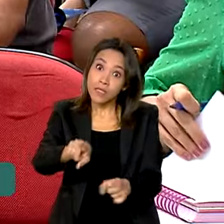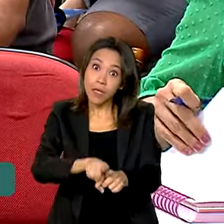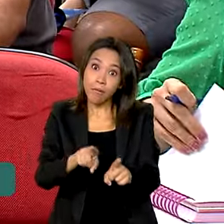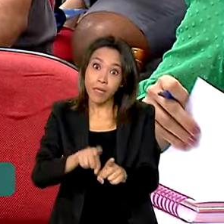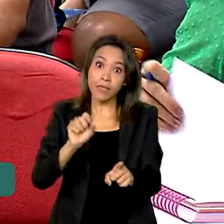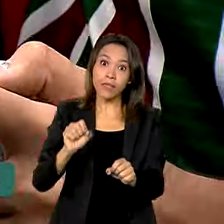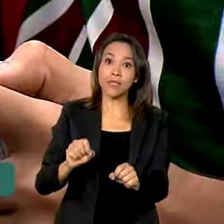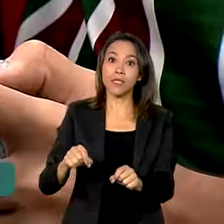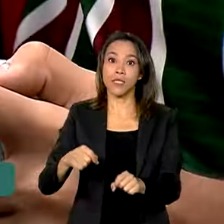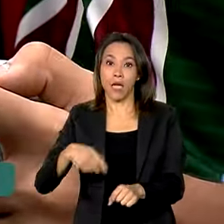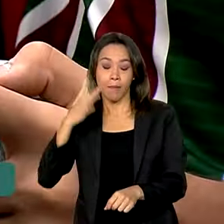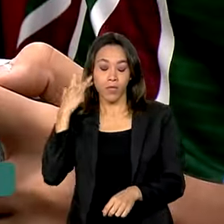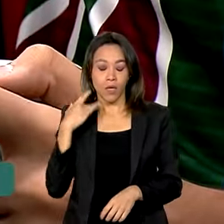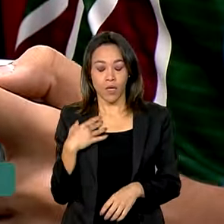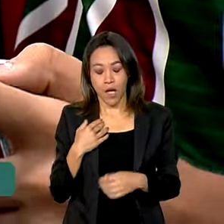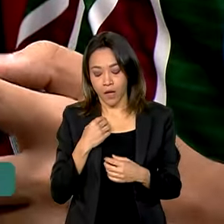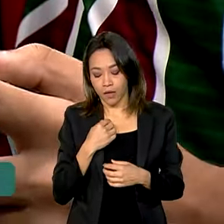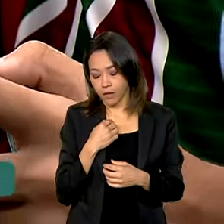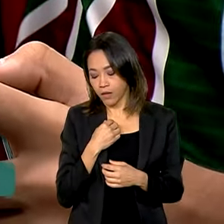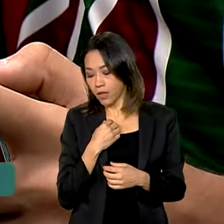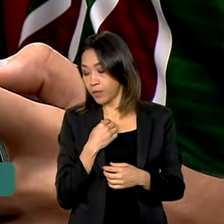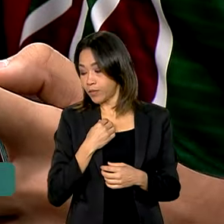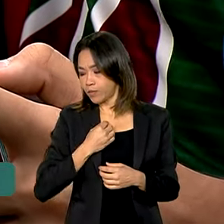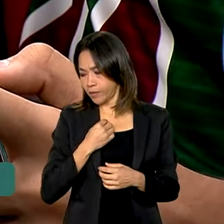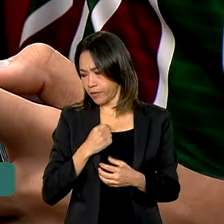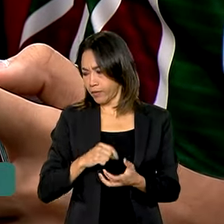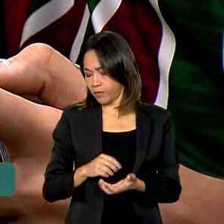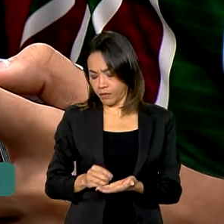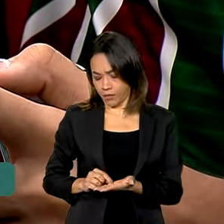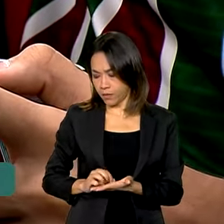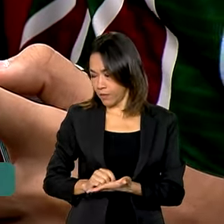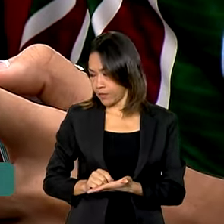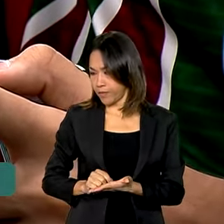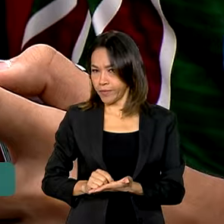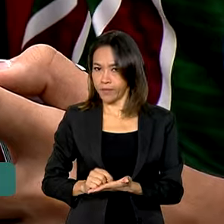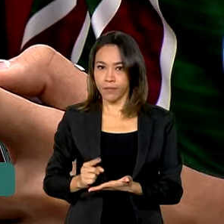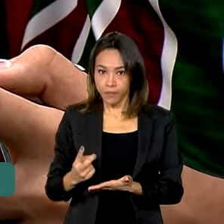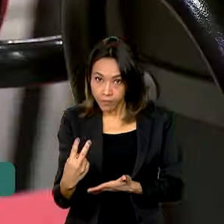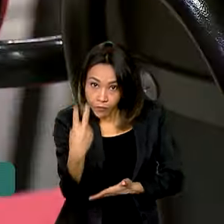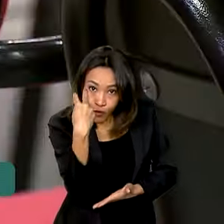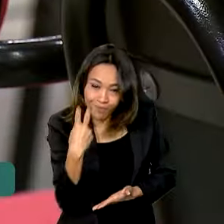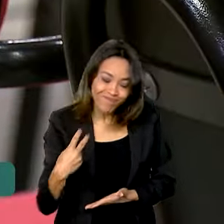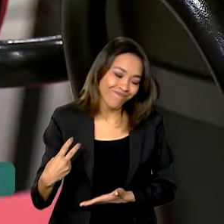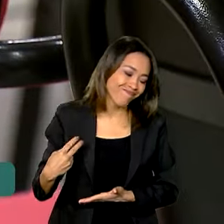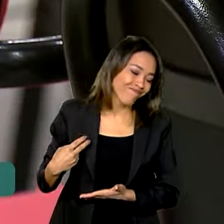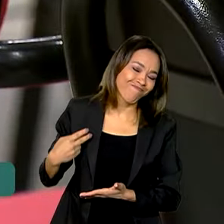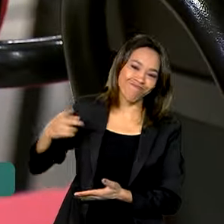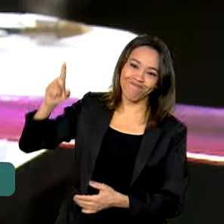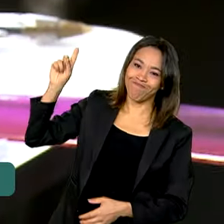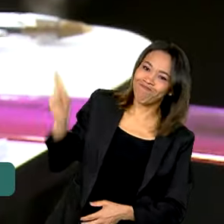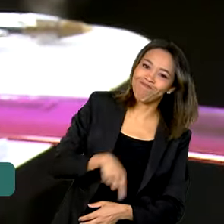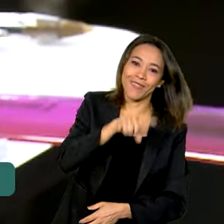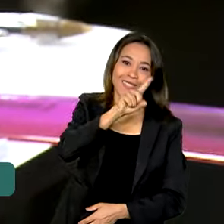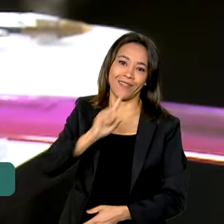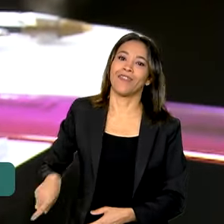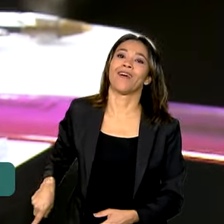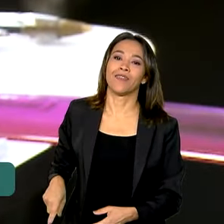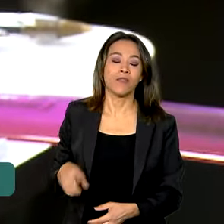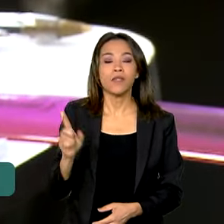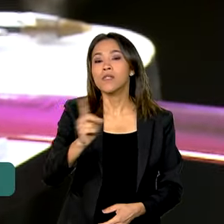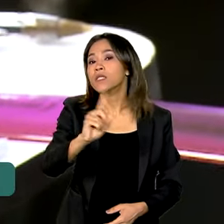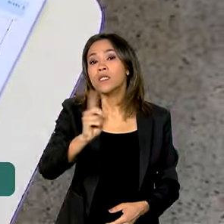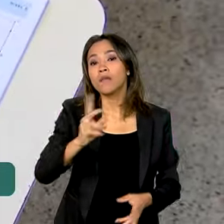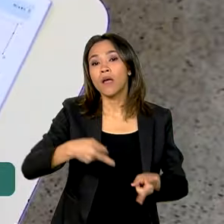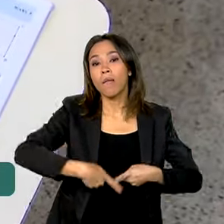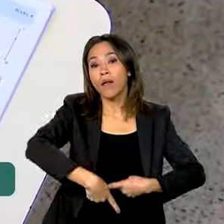surpreendido conversando com outro concorrente durante as provas. Não será permitido levar para casa o